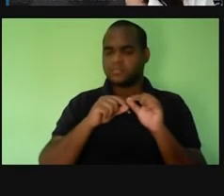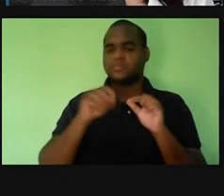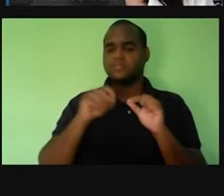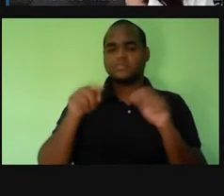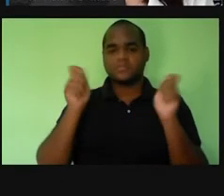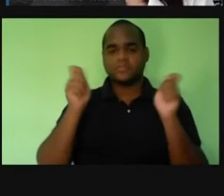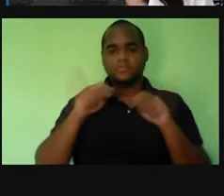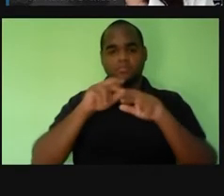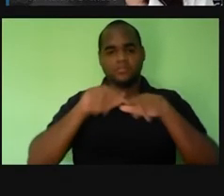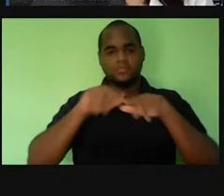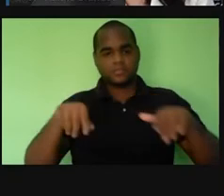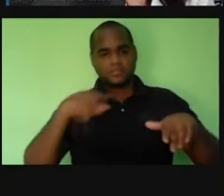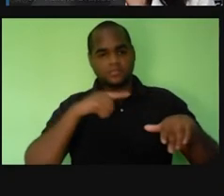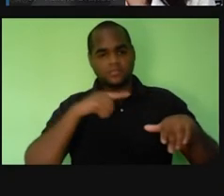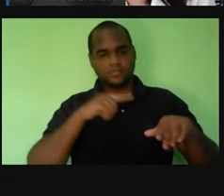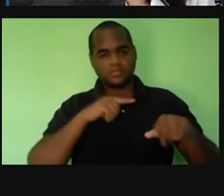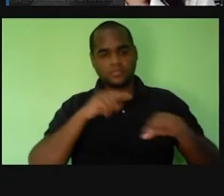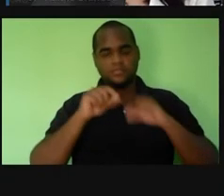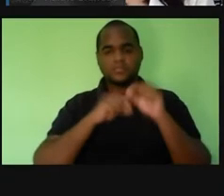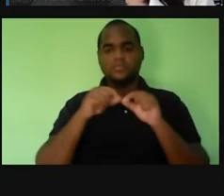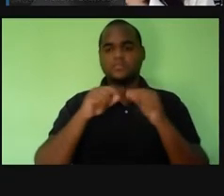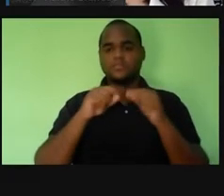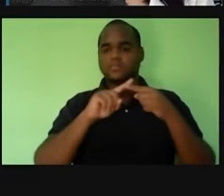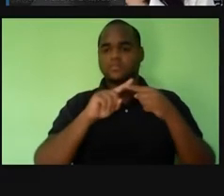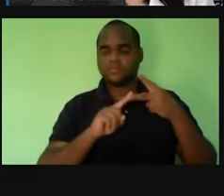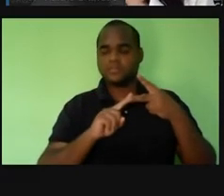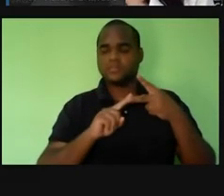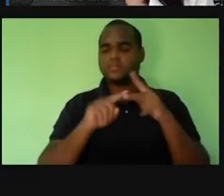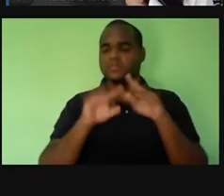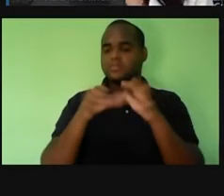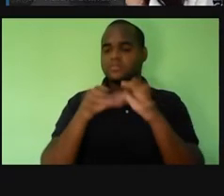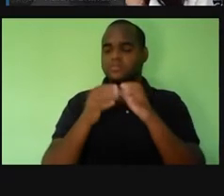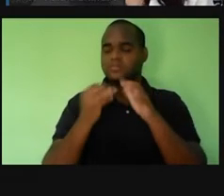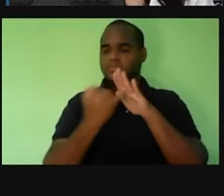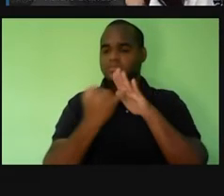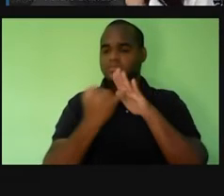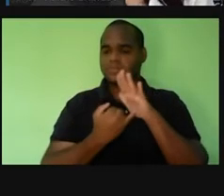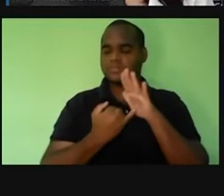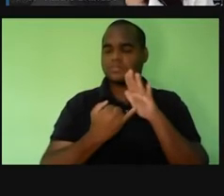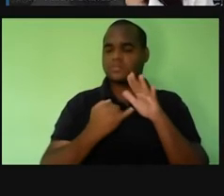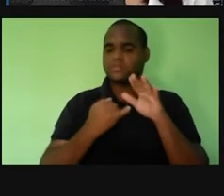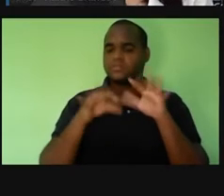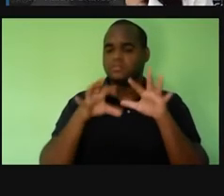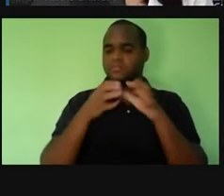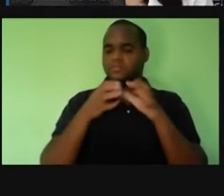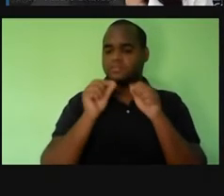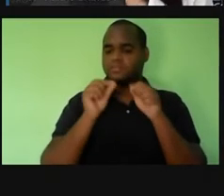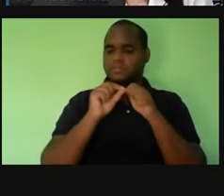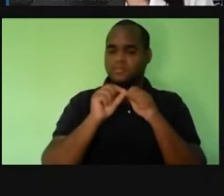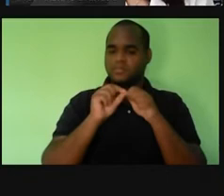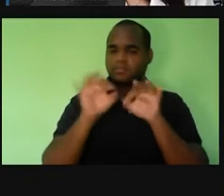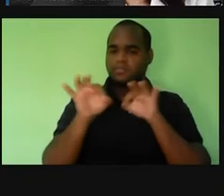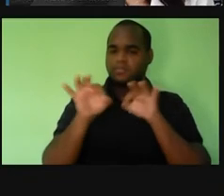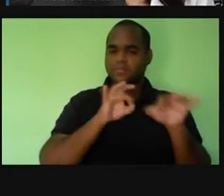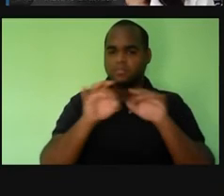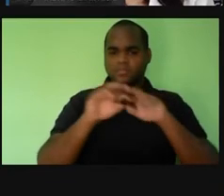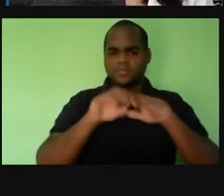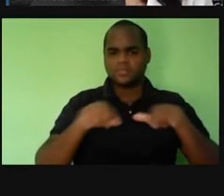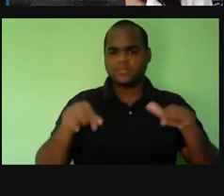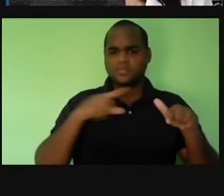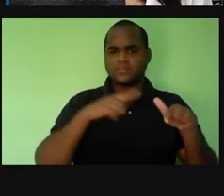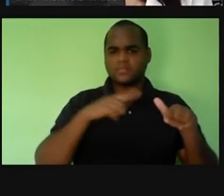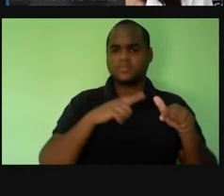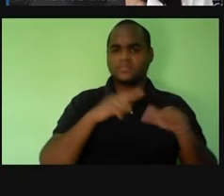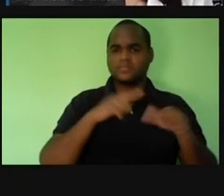criação de dois institutos que seriam capazes de produzir esse soro. Dessa iniciativa, surgiu o Instituto Butantan,